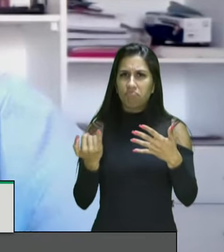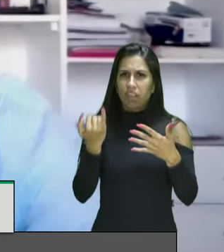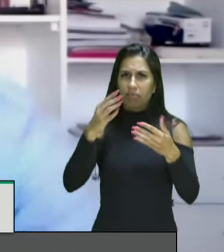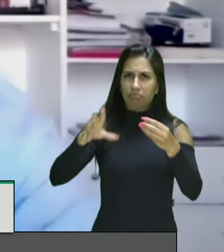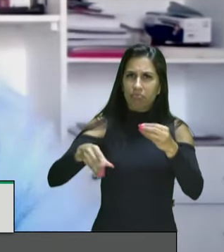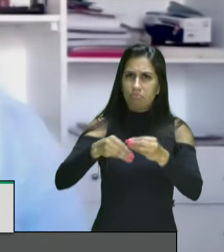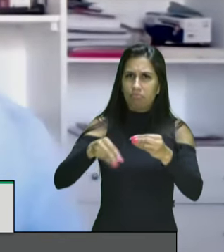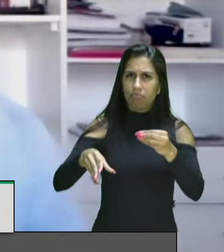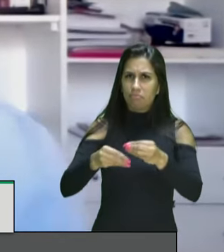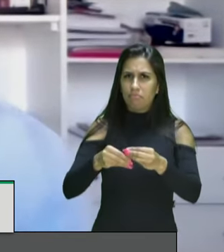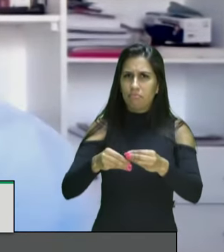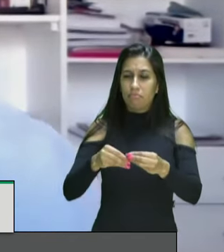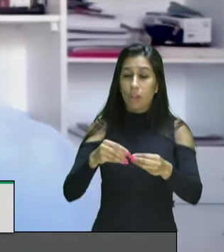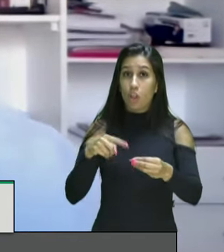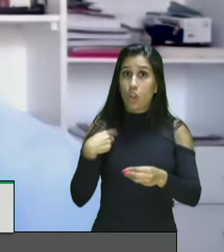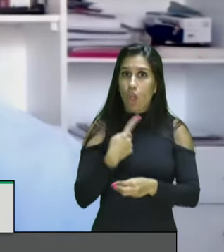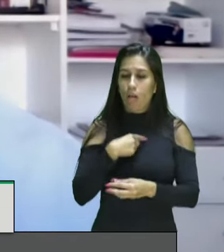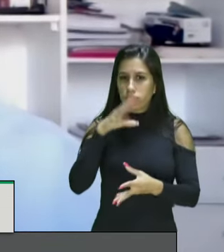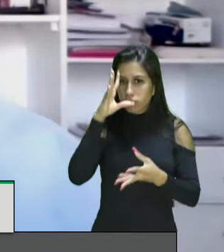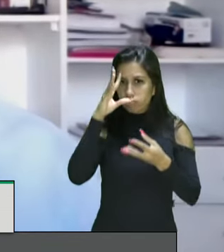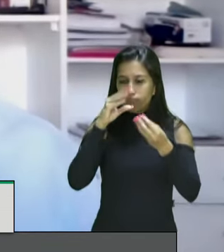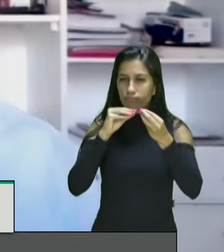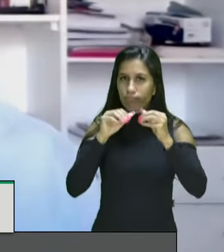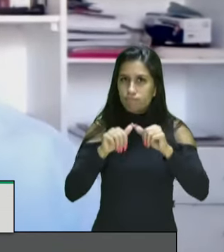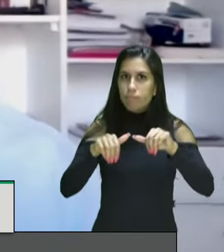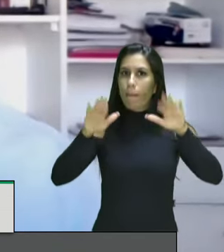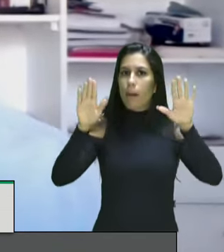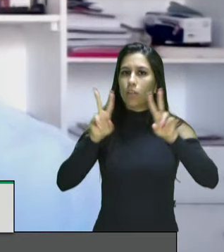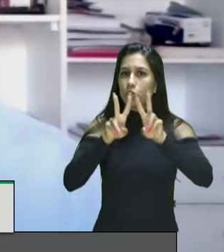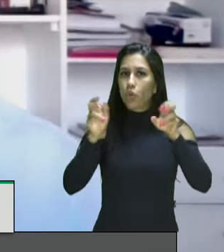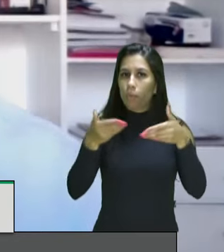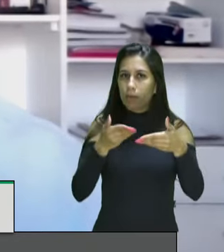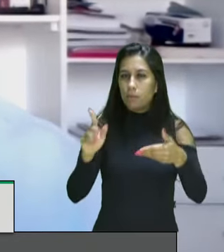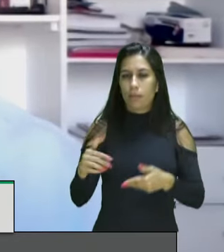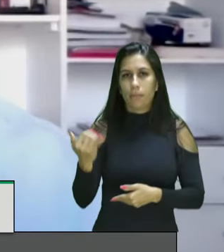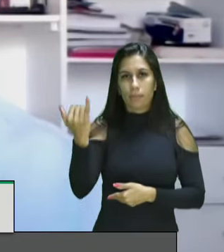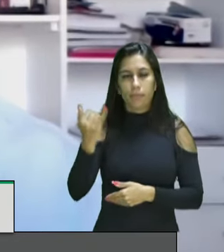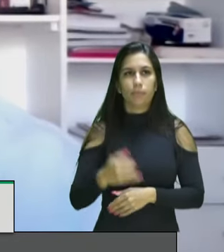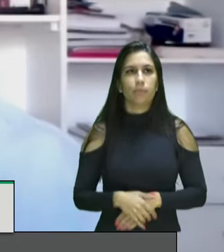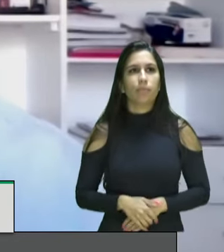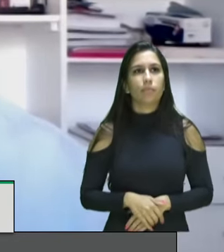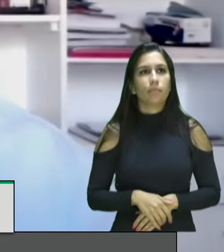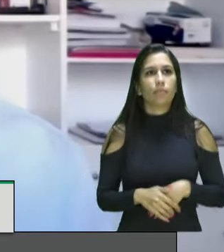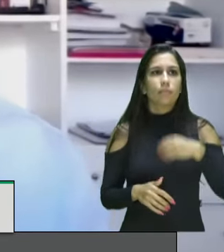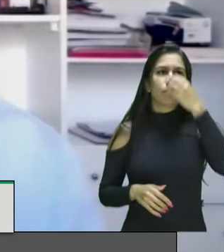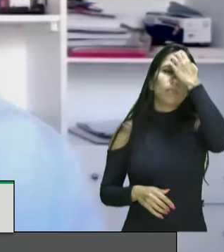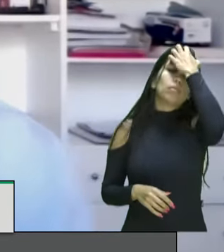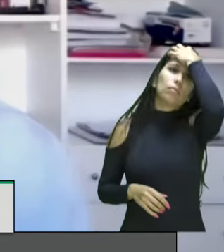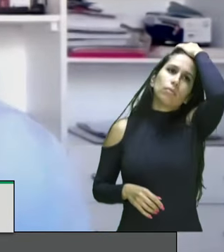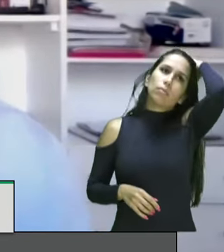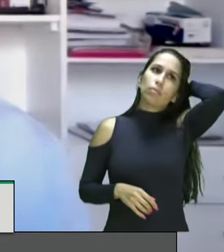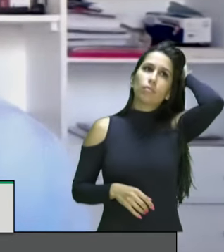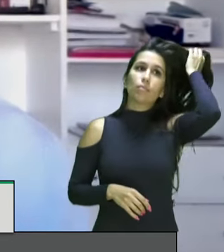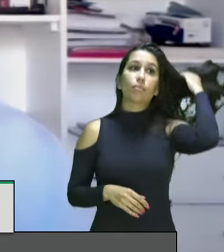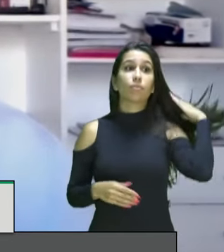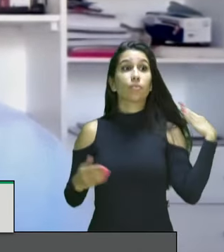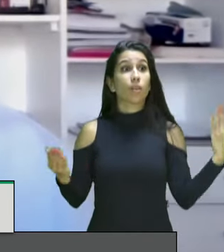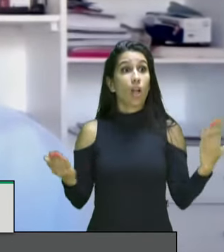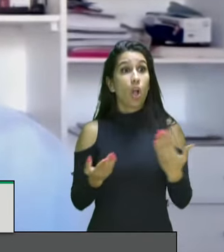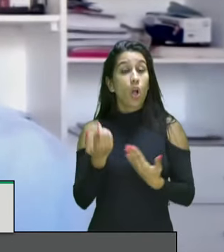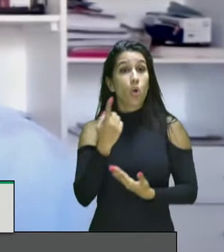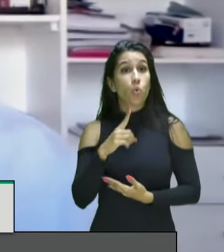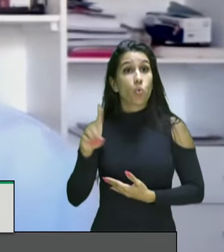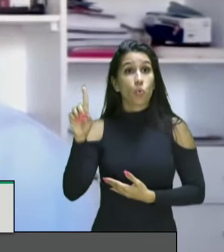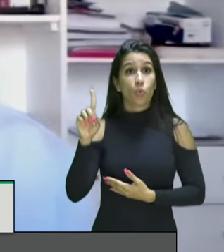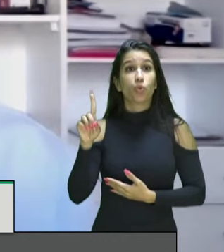compreender que a dinâmica de avaliação desse instrumento é tão importante queria passar a palavra então para o último expositor antes